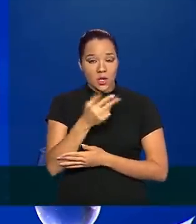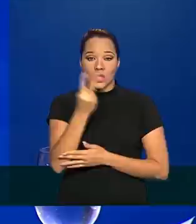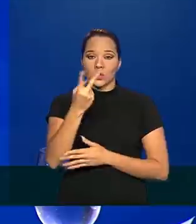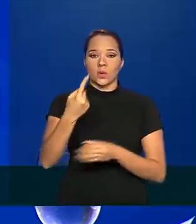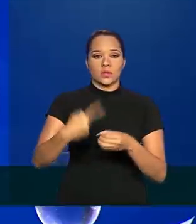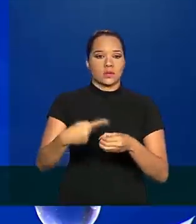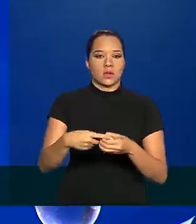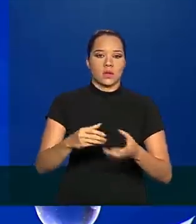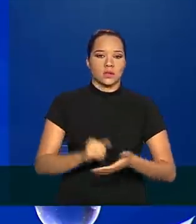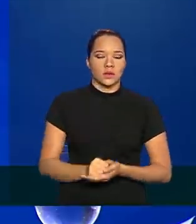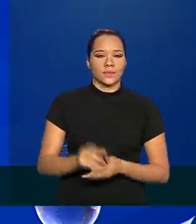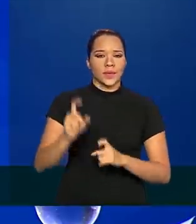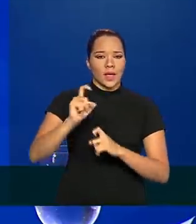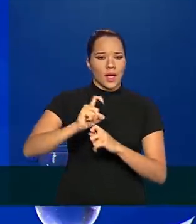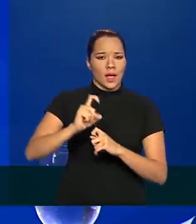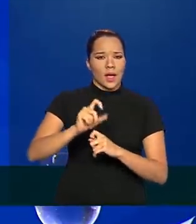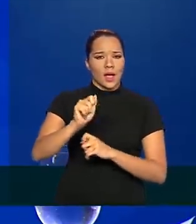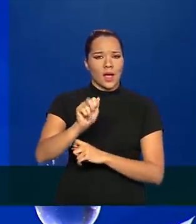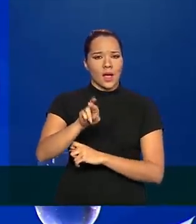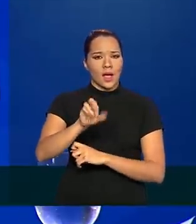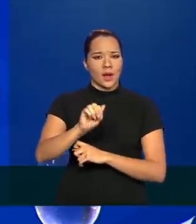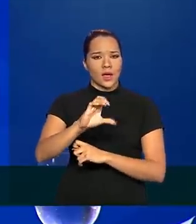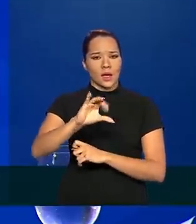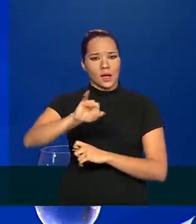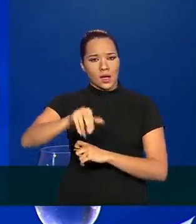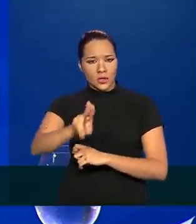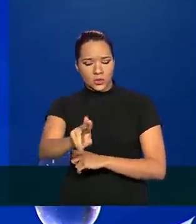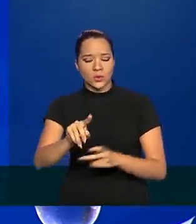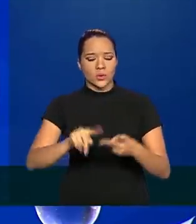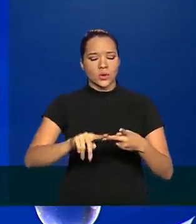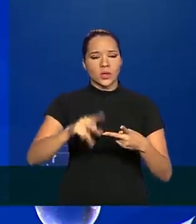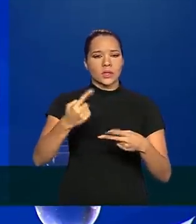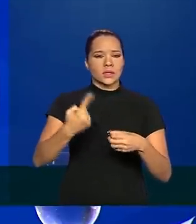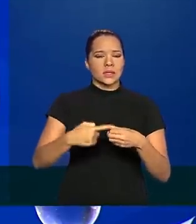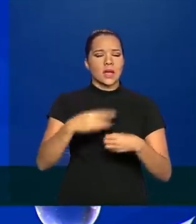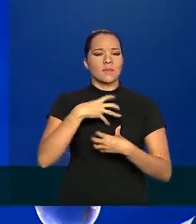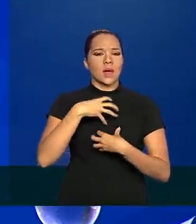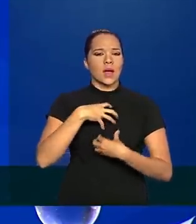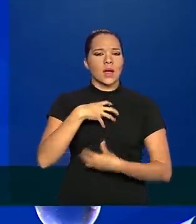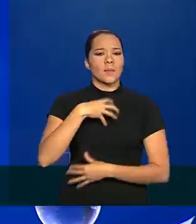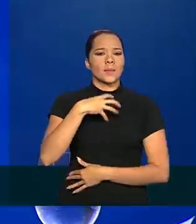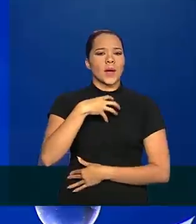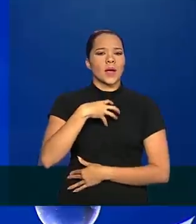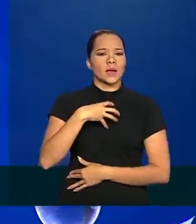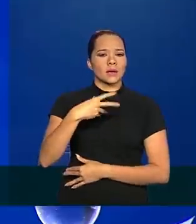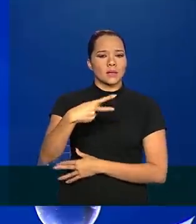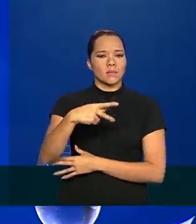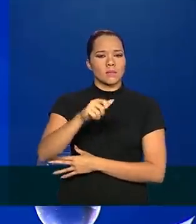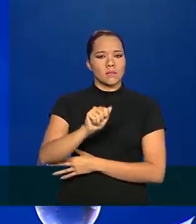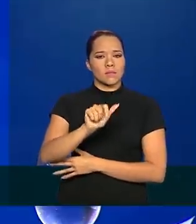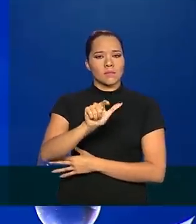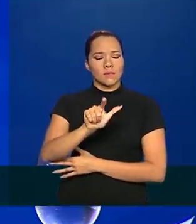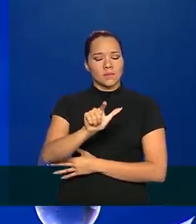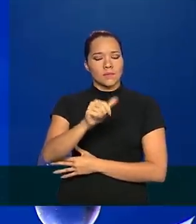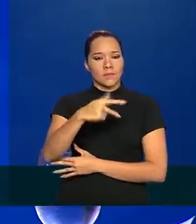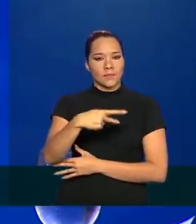cidades. Em Aracaju, por um número pequeno, e em Paulo Afonso, na Bahia. Mas por uma situação bem atípica.